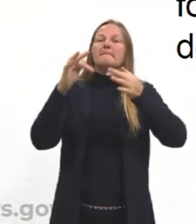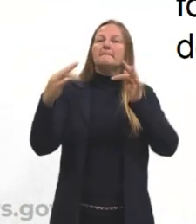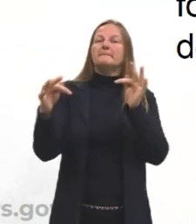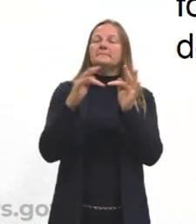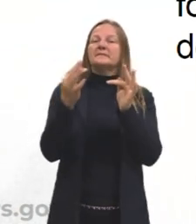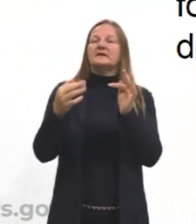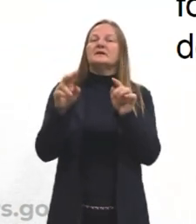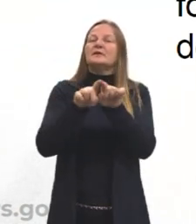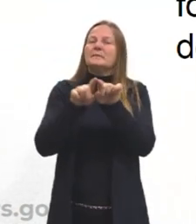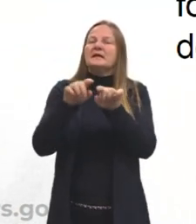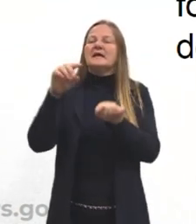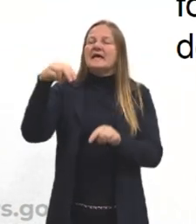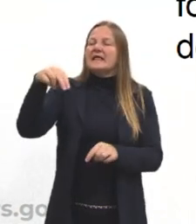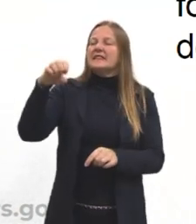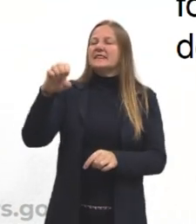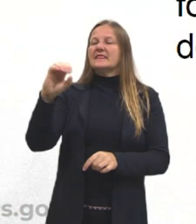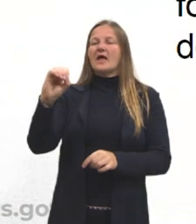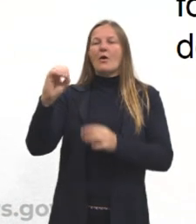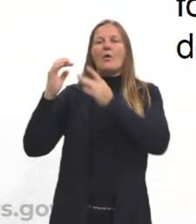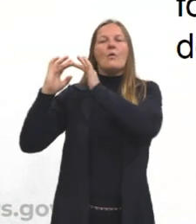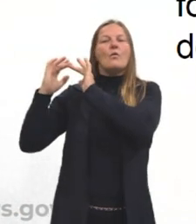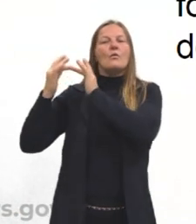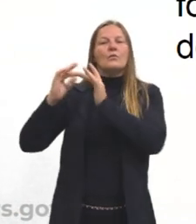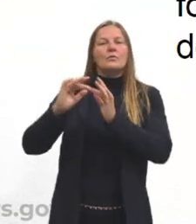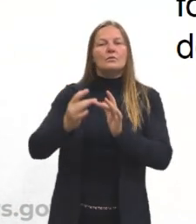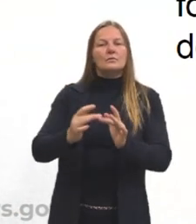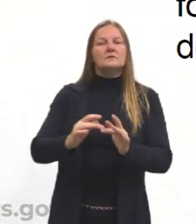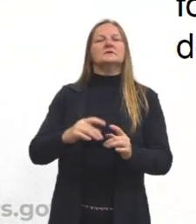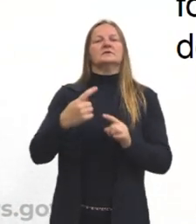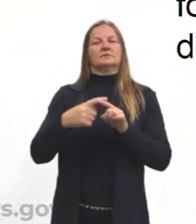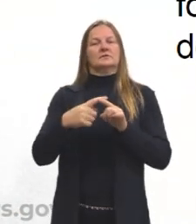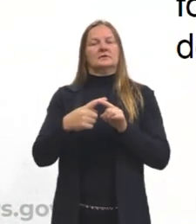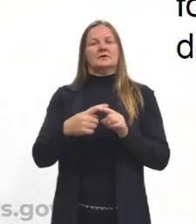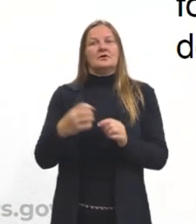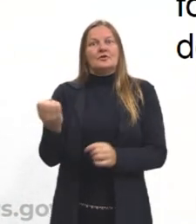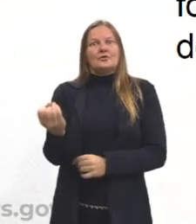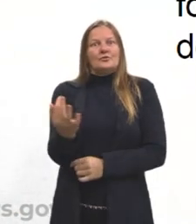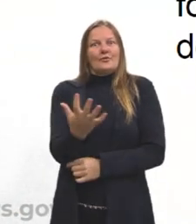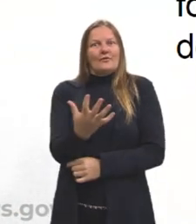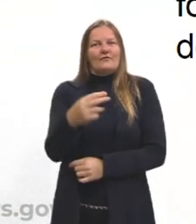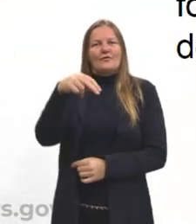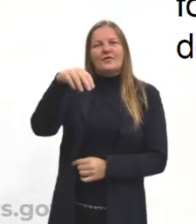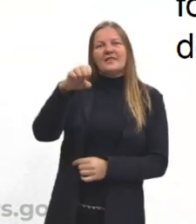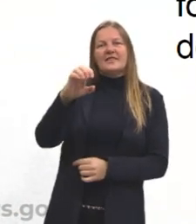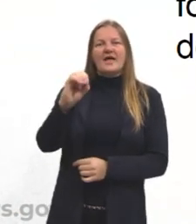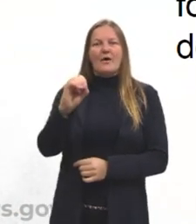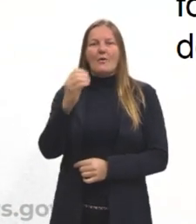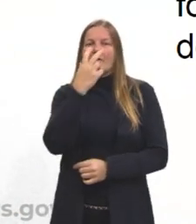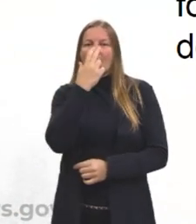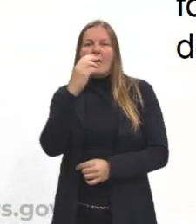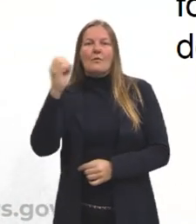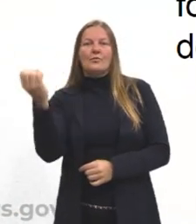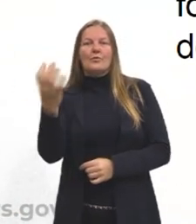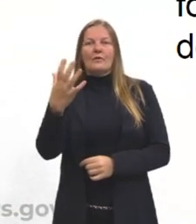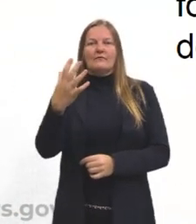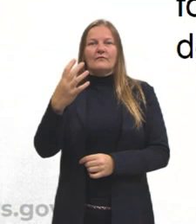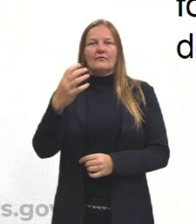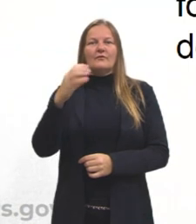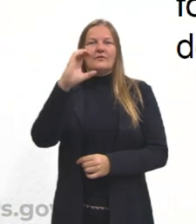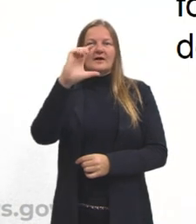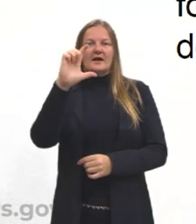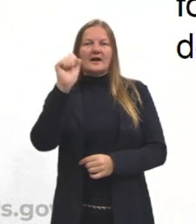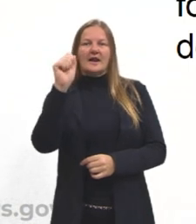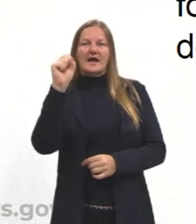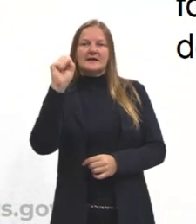neoclassicismo. Neo significa novo. Classicismo é aquilo que vem do clássico, então, é como se fosse um novo